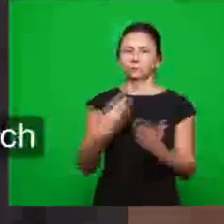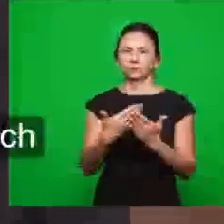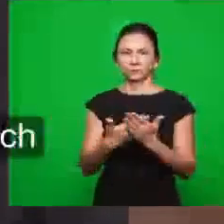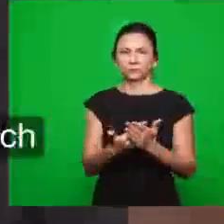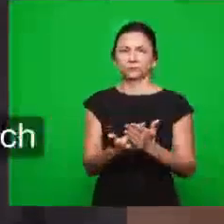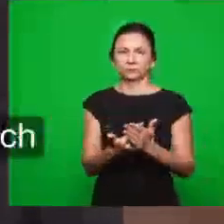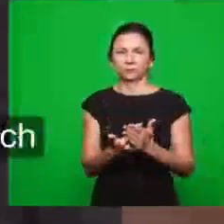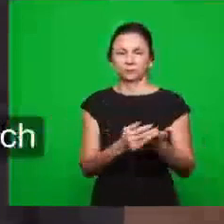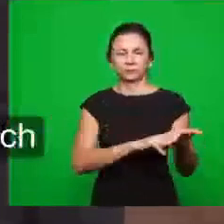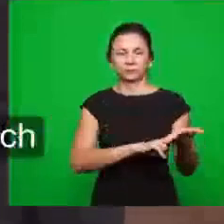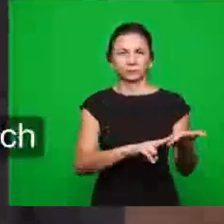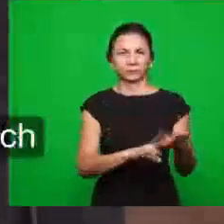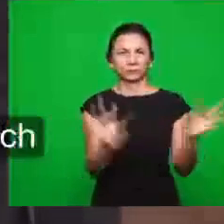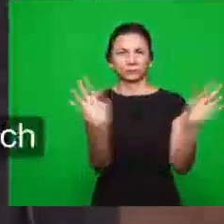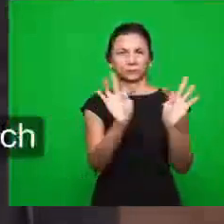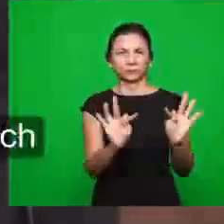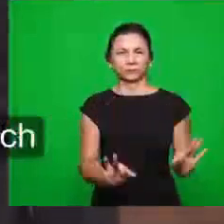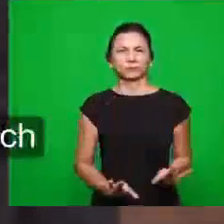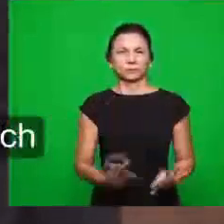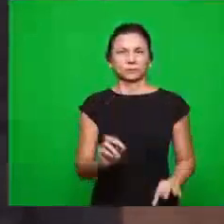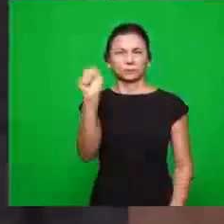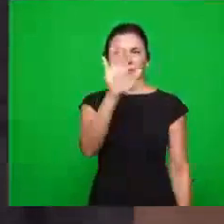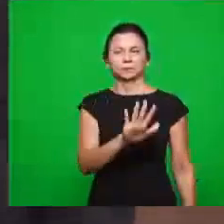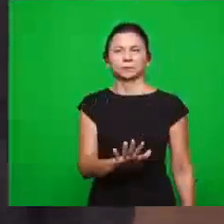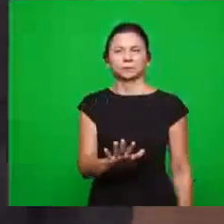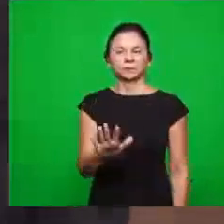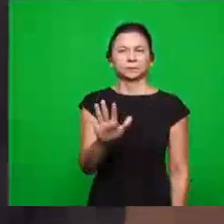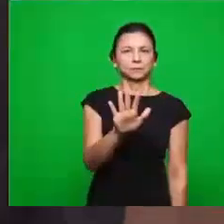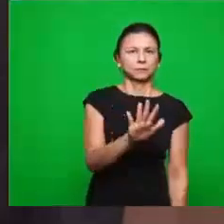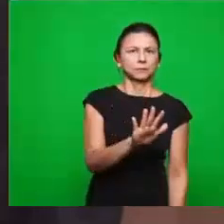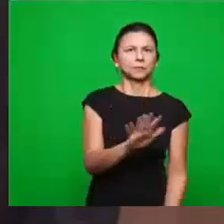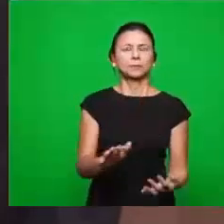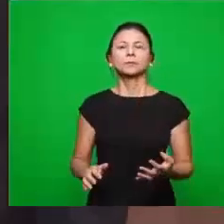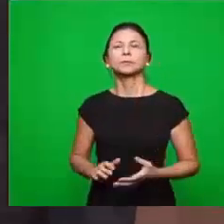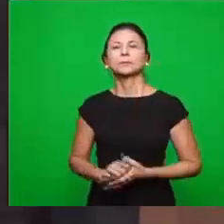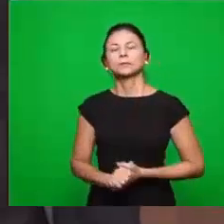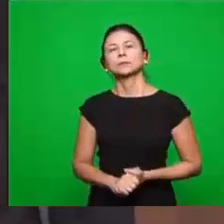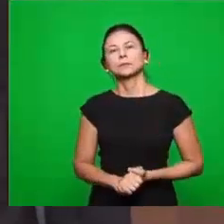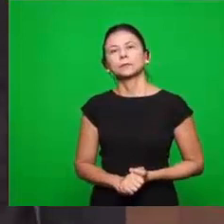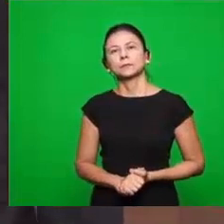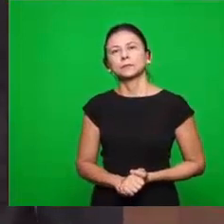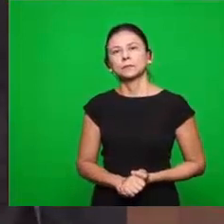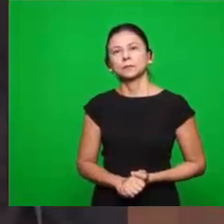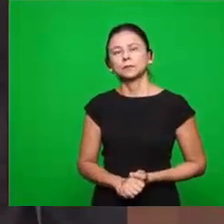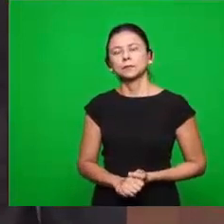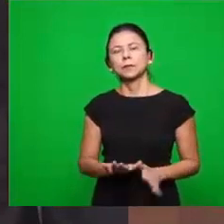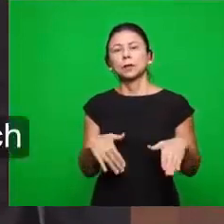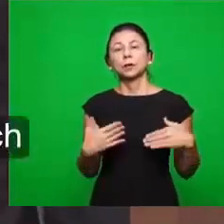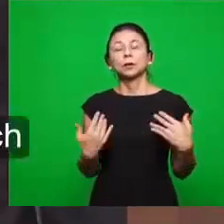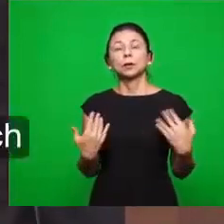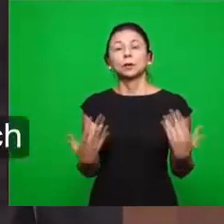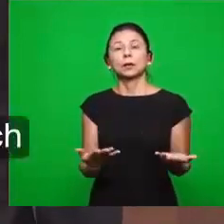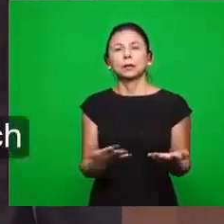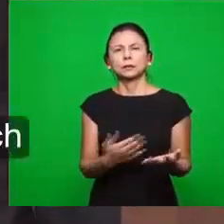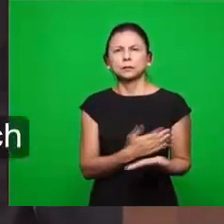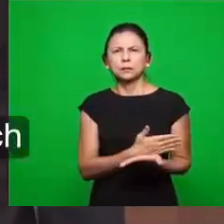Ásia, nós estamos aqui na Teatira. A pergunta é quais são as primeiras obras e as últimas obras. Então, os irmãos vão identificar quais são